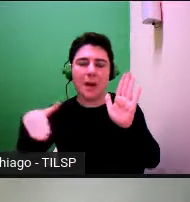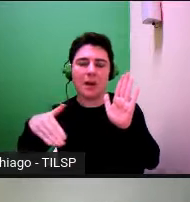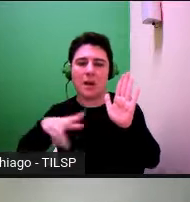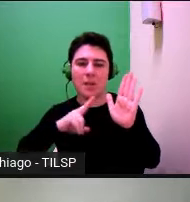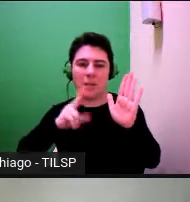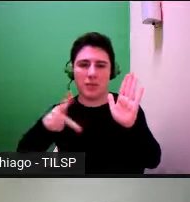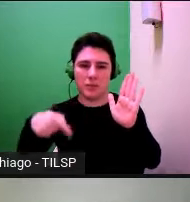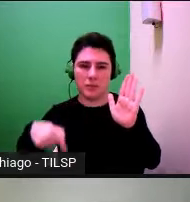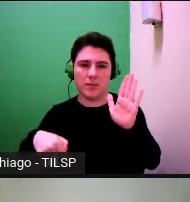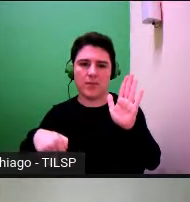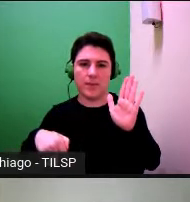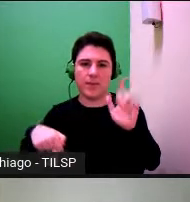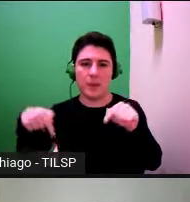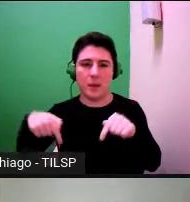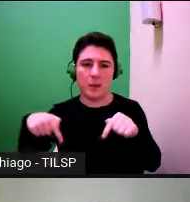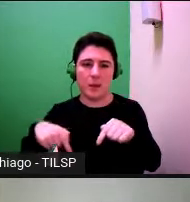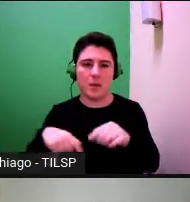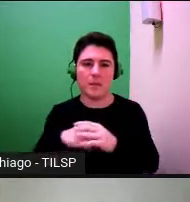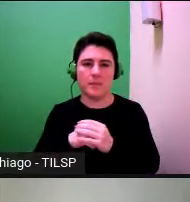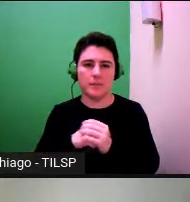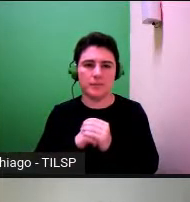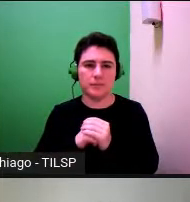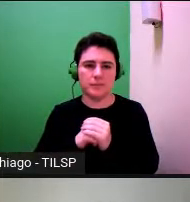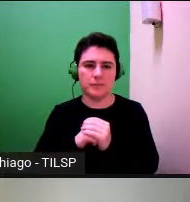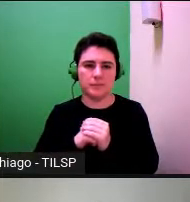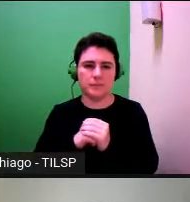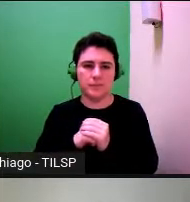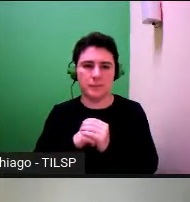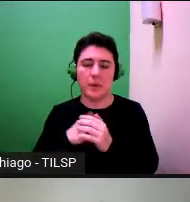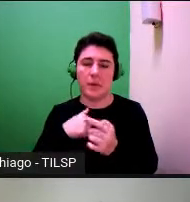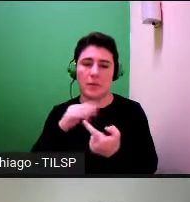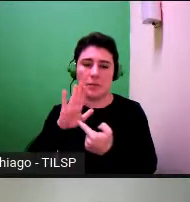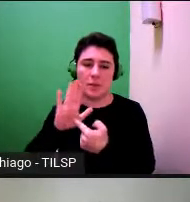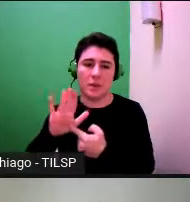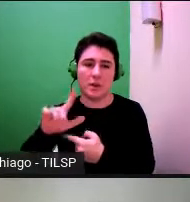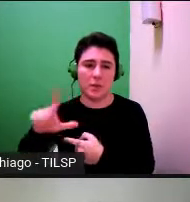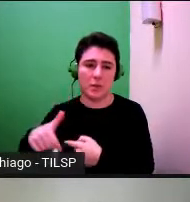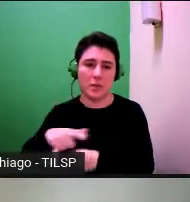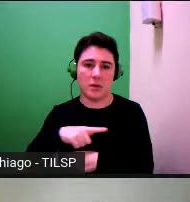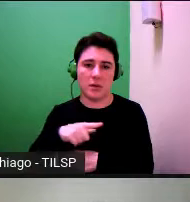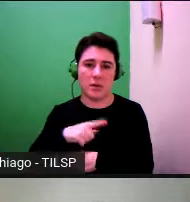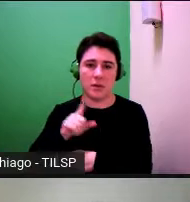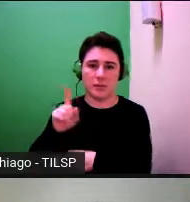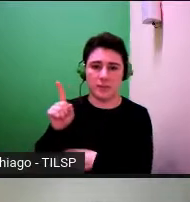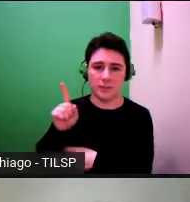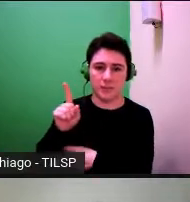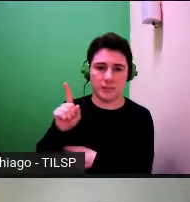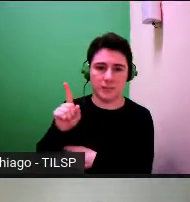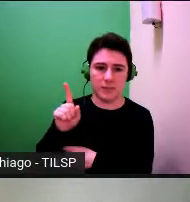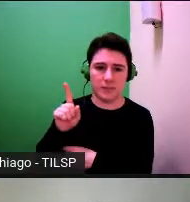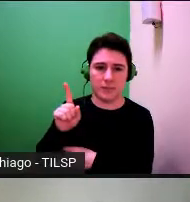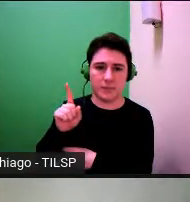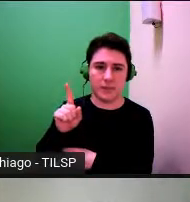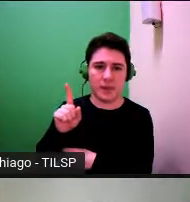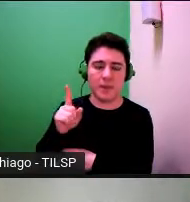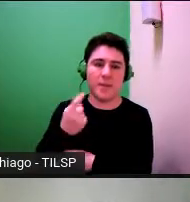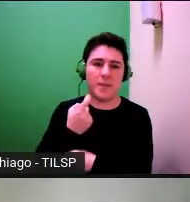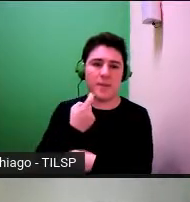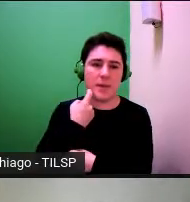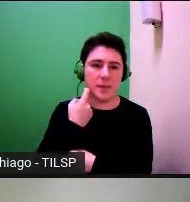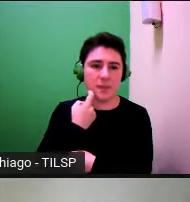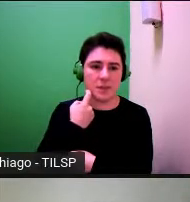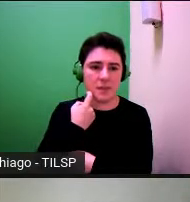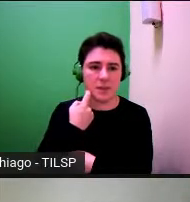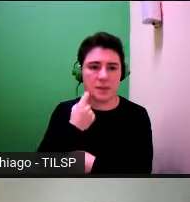nas espécies do mar de Portugal eu sei que não se viu o texto já vou mostrar a seguir temos um separador à direita que tem todas as espécies que vão